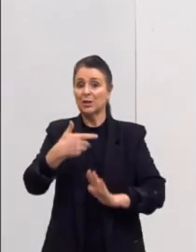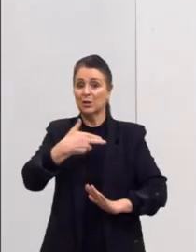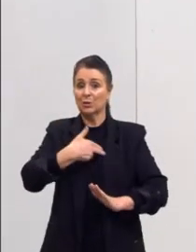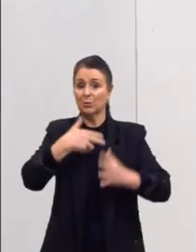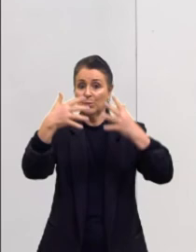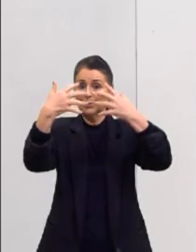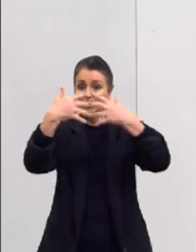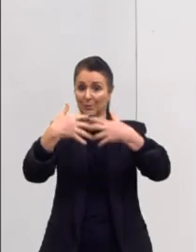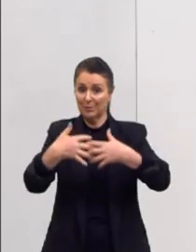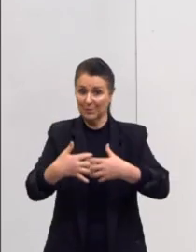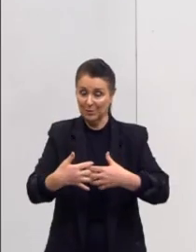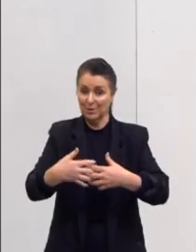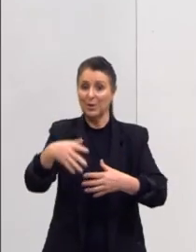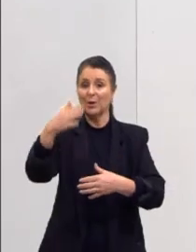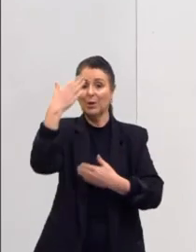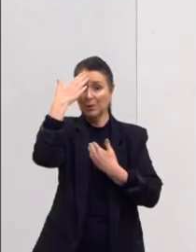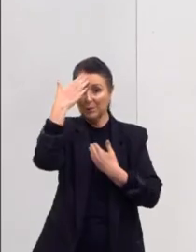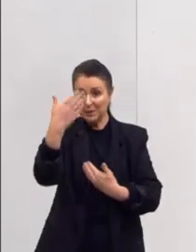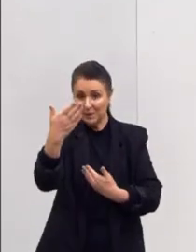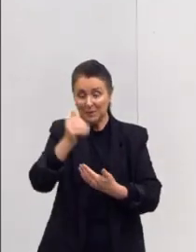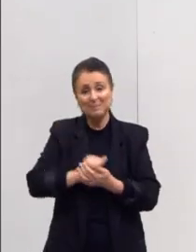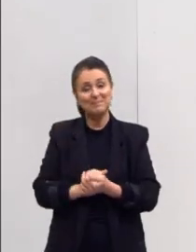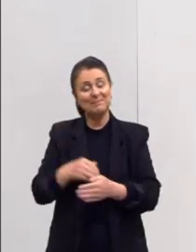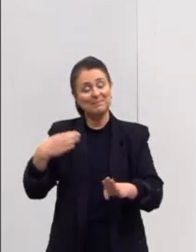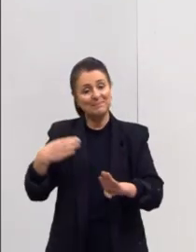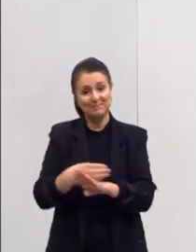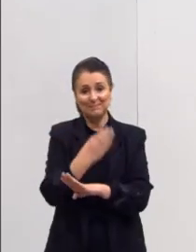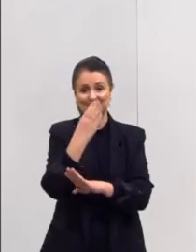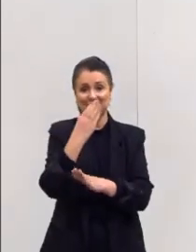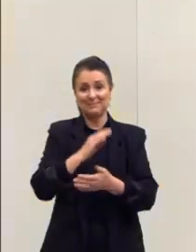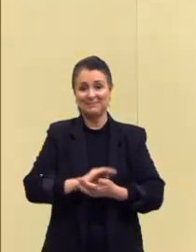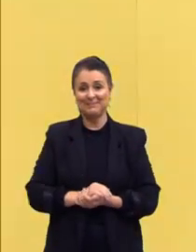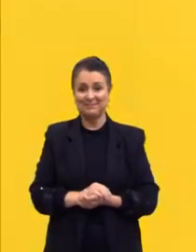Agradecer a vocês aí a audiência e partiu passar.